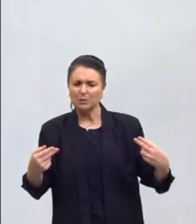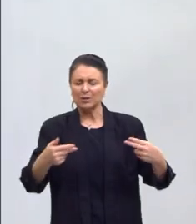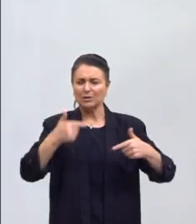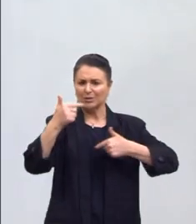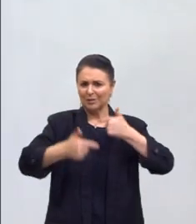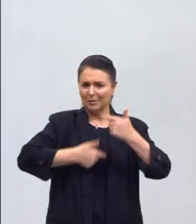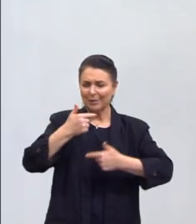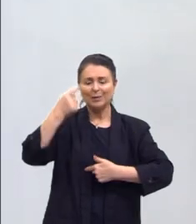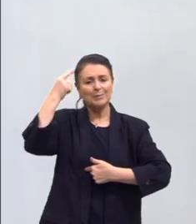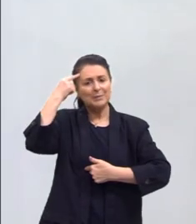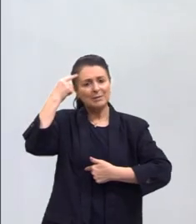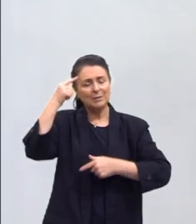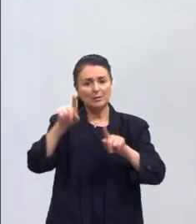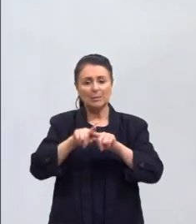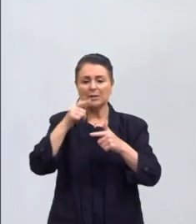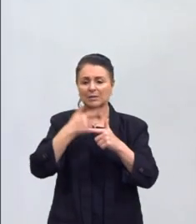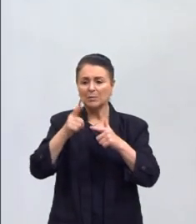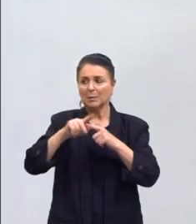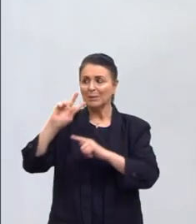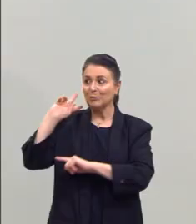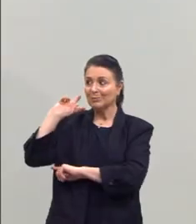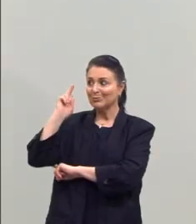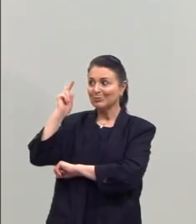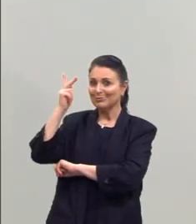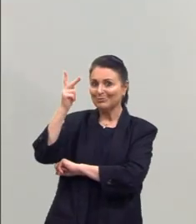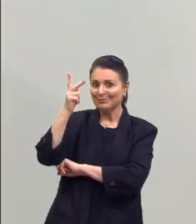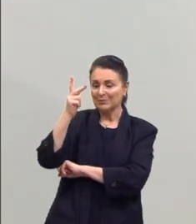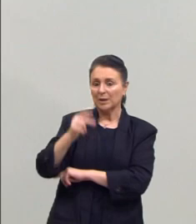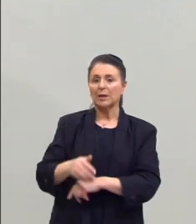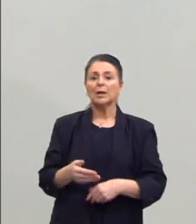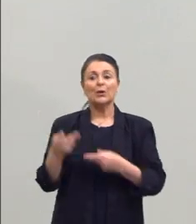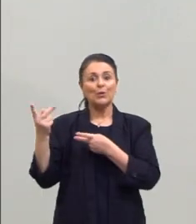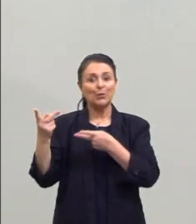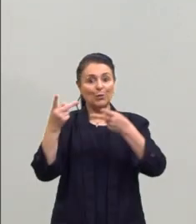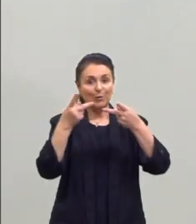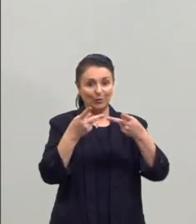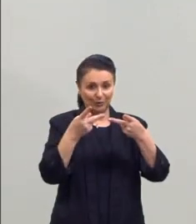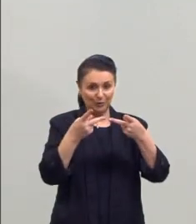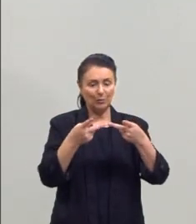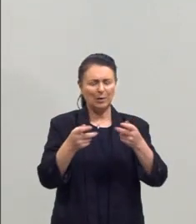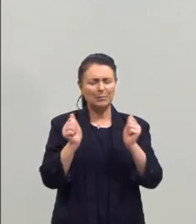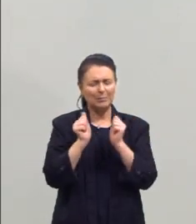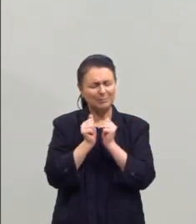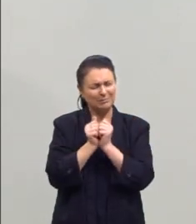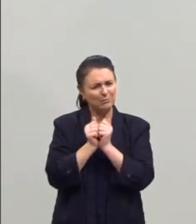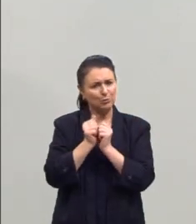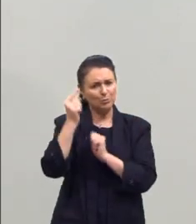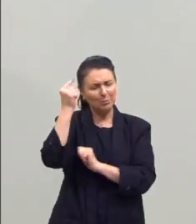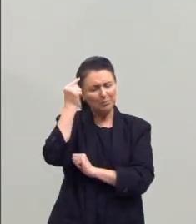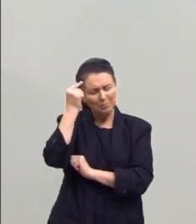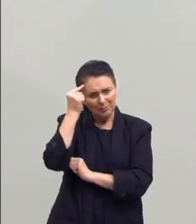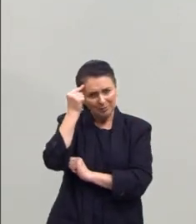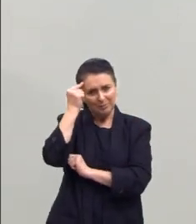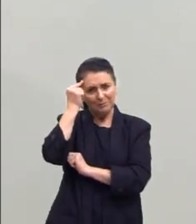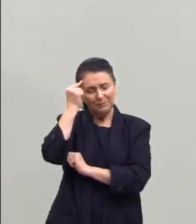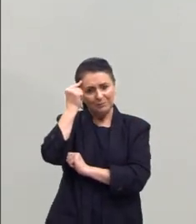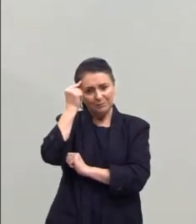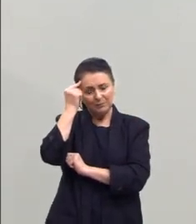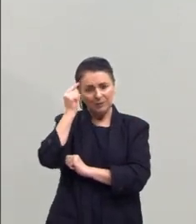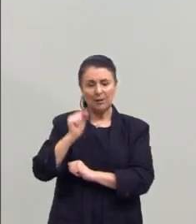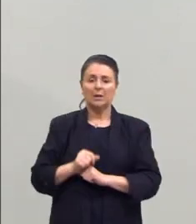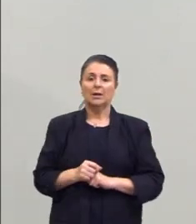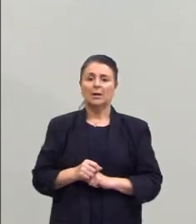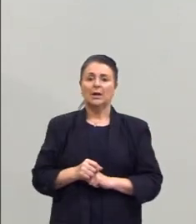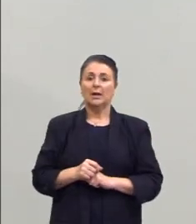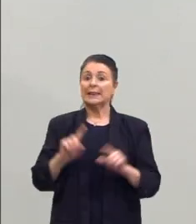e pensando nessas problemáticas históricas. Então, eu te convido para a gente pensar juntos sobre isso. O